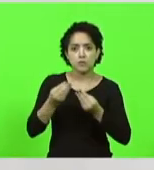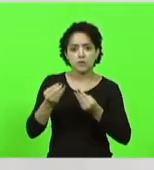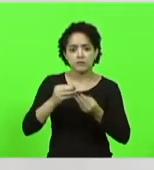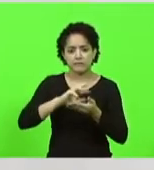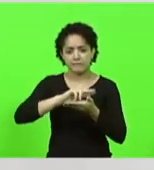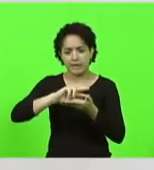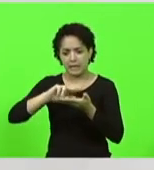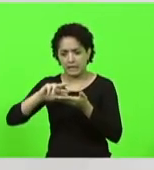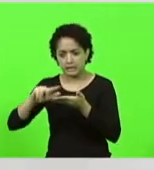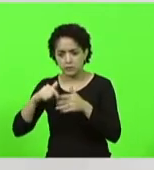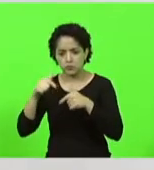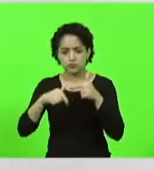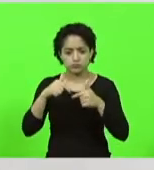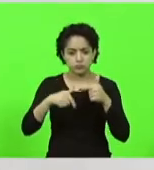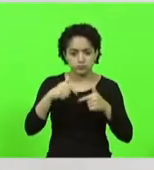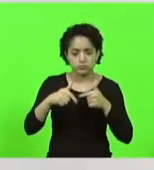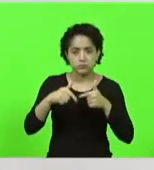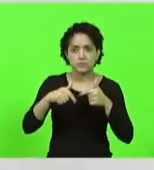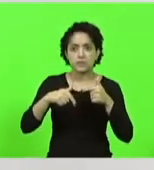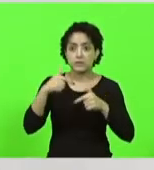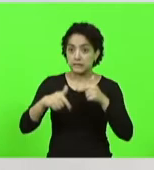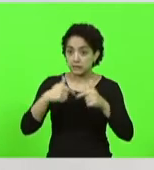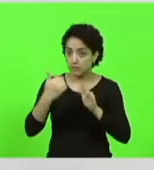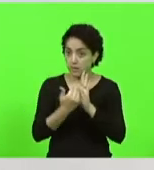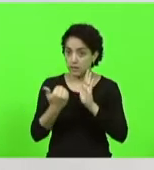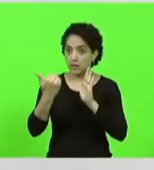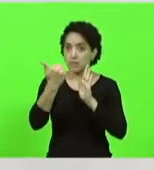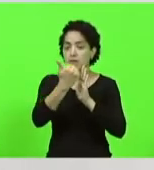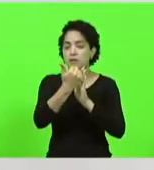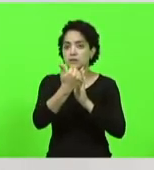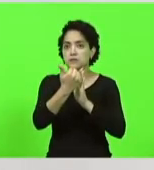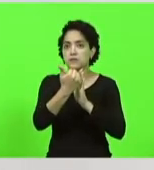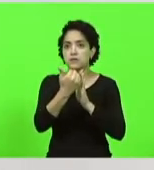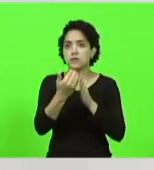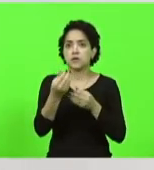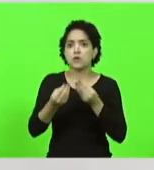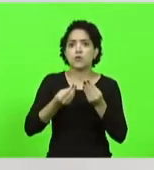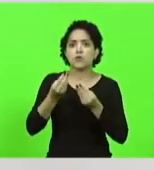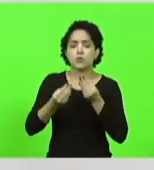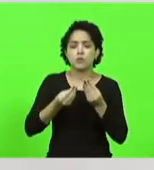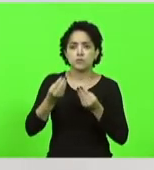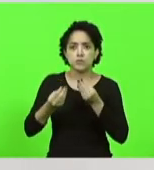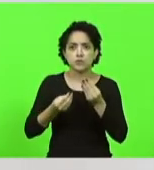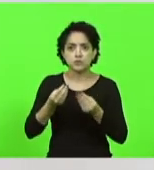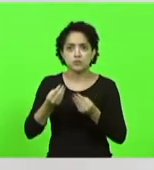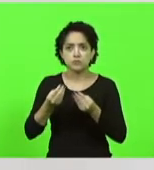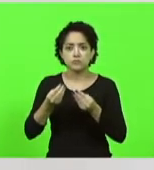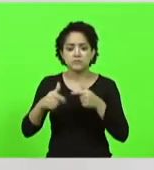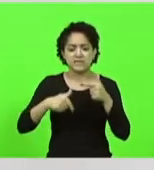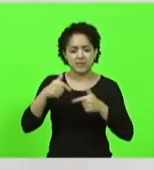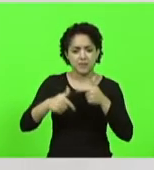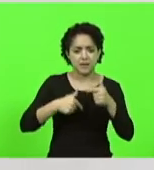eu teria que trabalhar mais e como é que então eu vou acumular funções e trabalhar menos